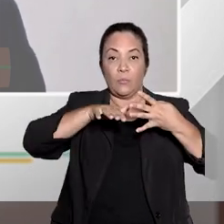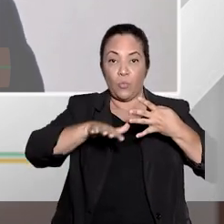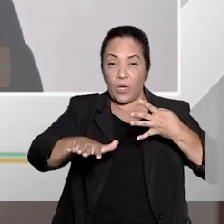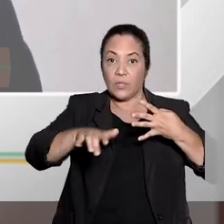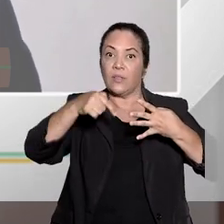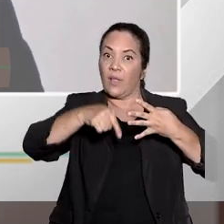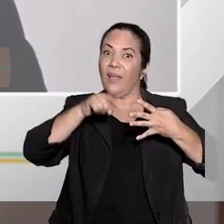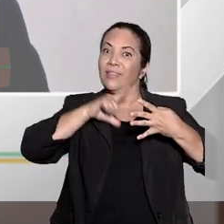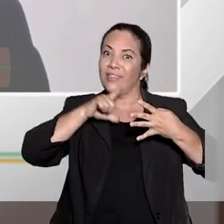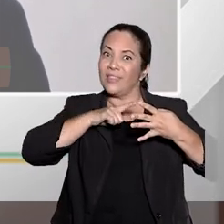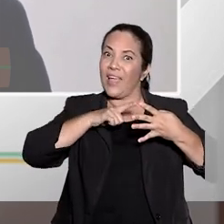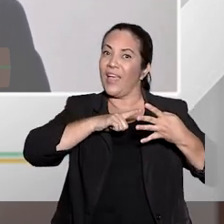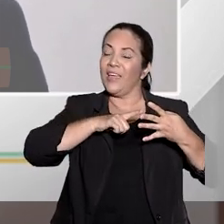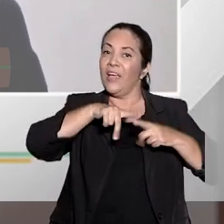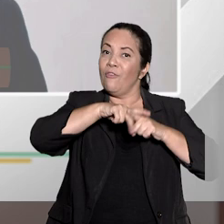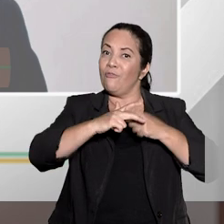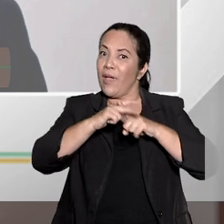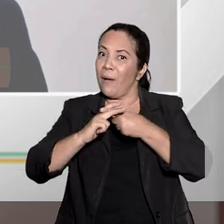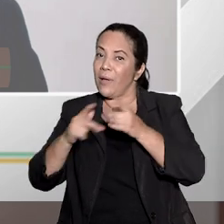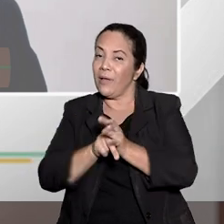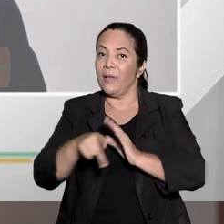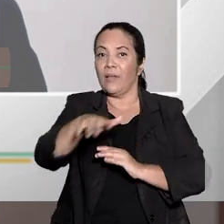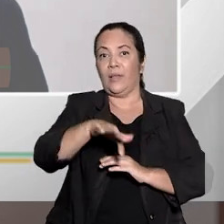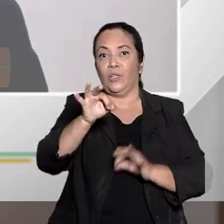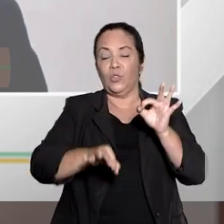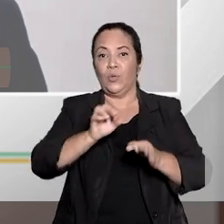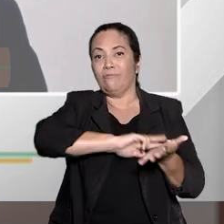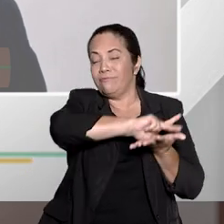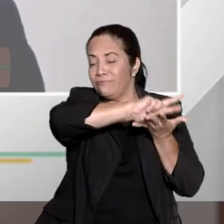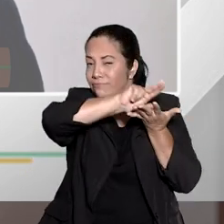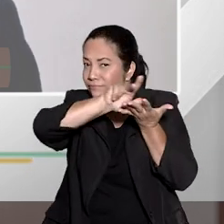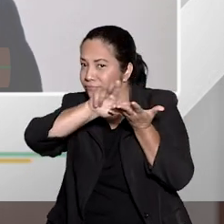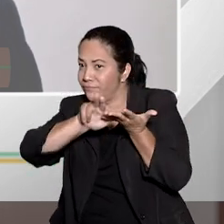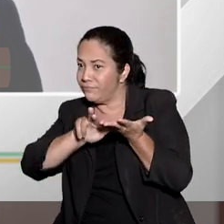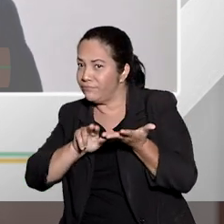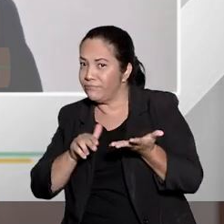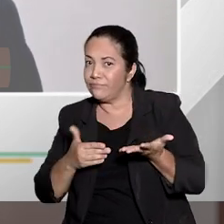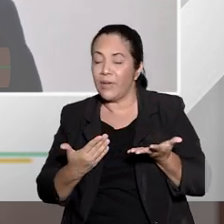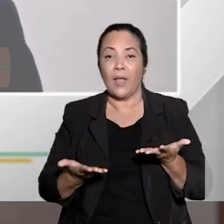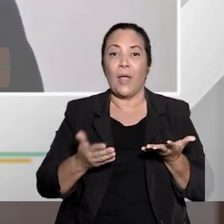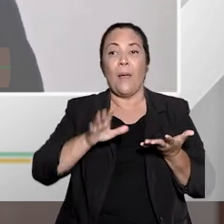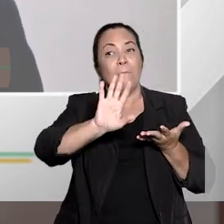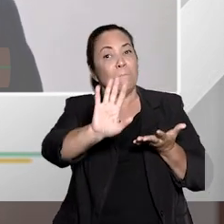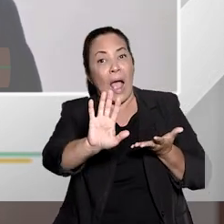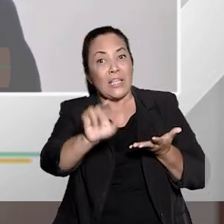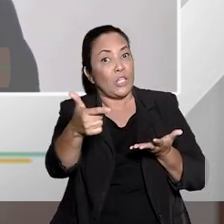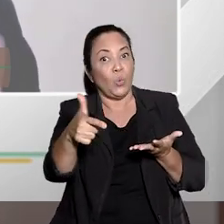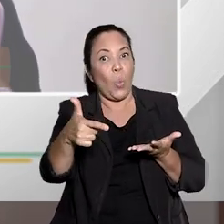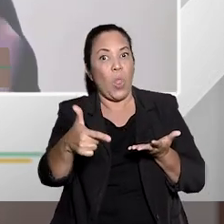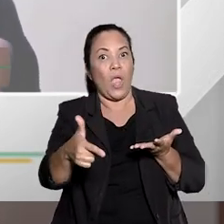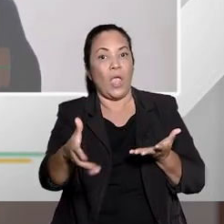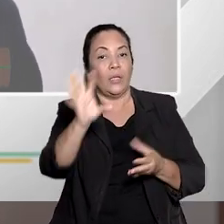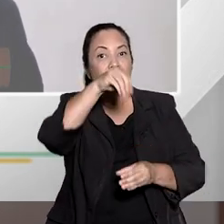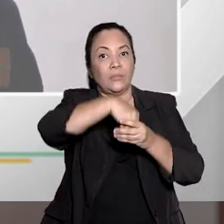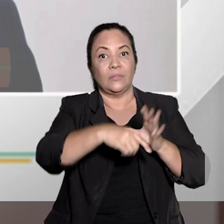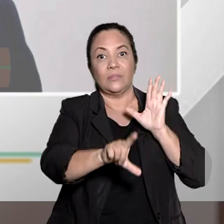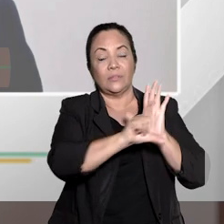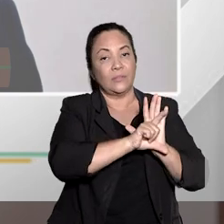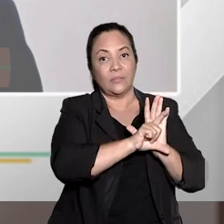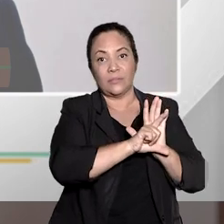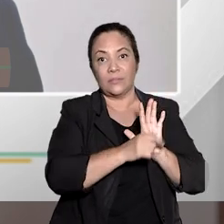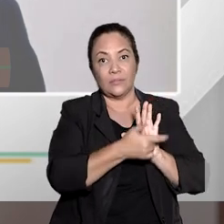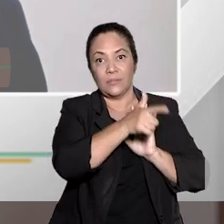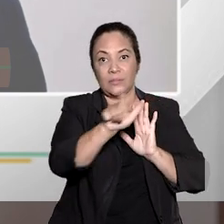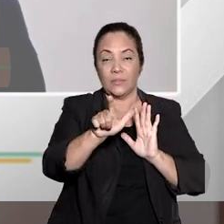crescente de ferramentas que são admitidas sem estar expressamente prevista na legislação. Aliás, como